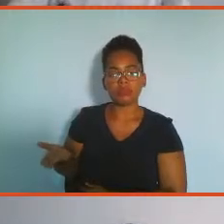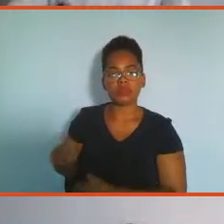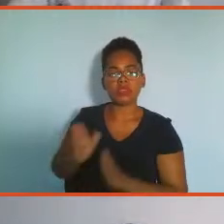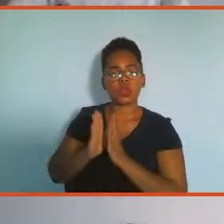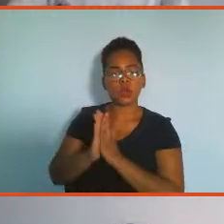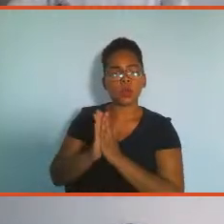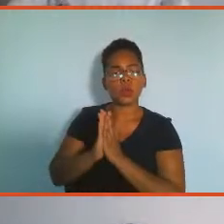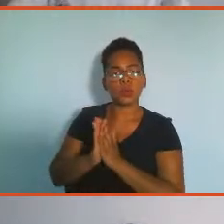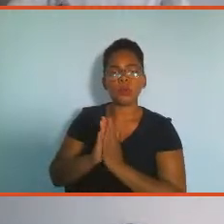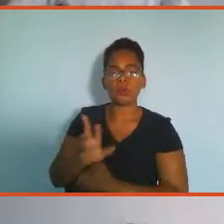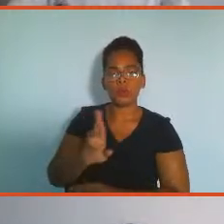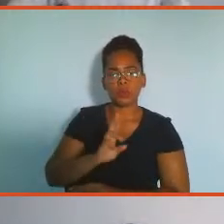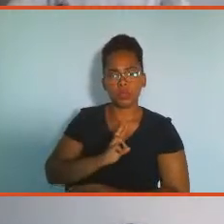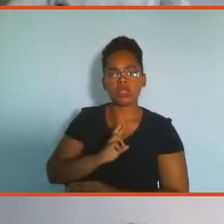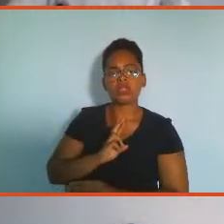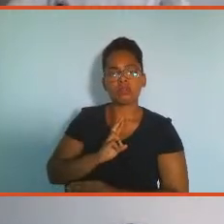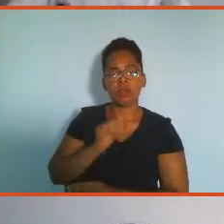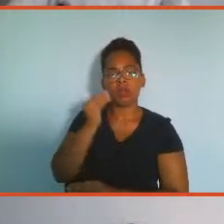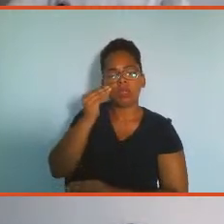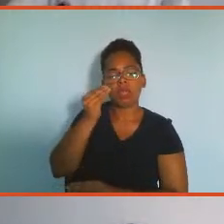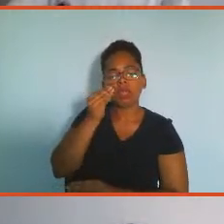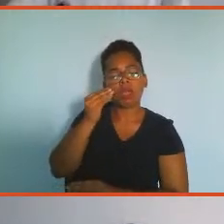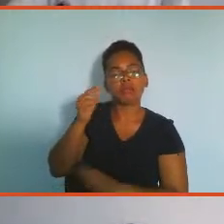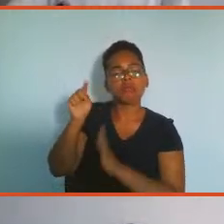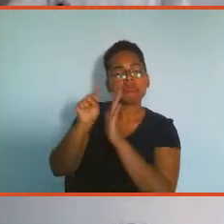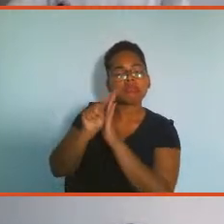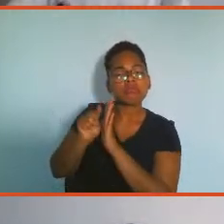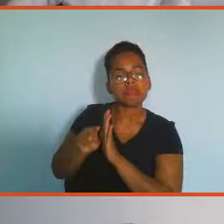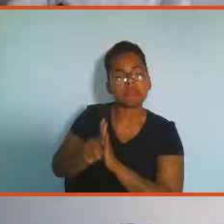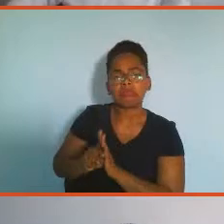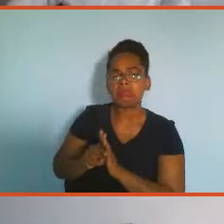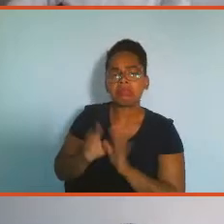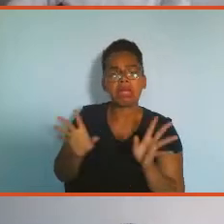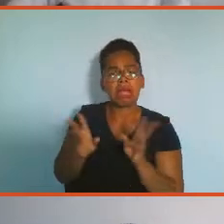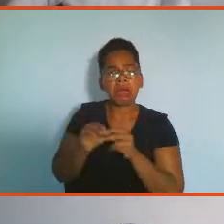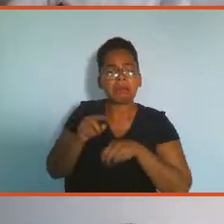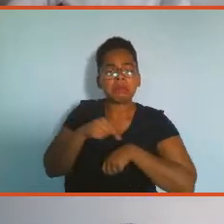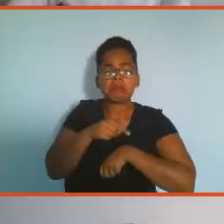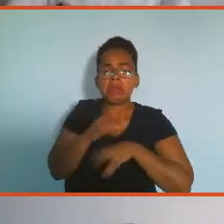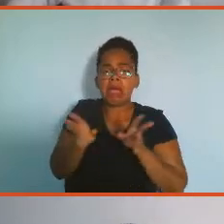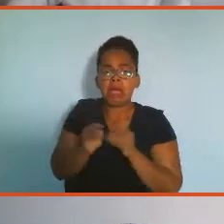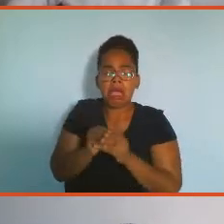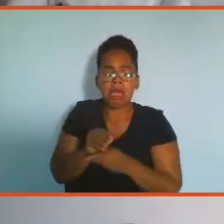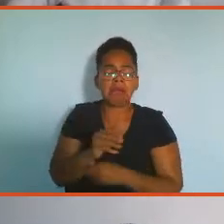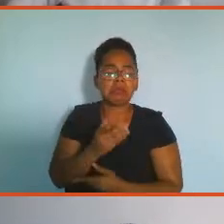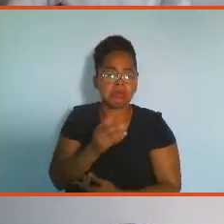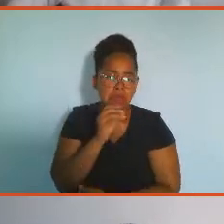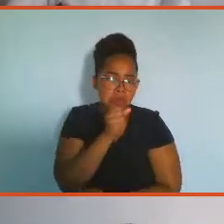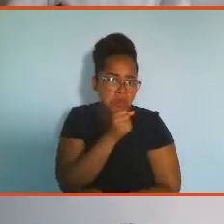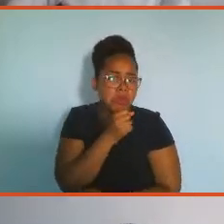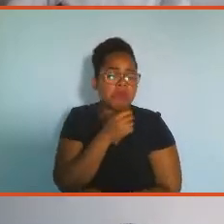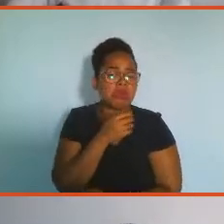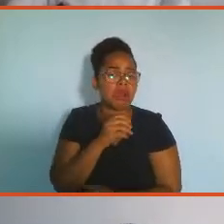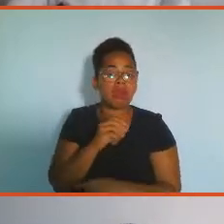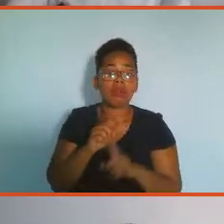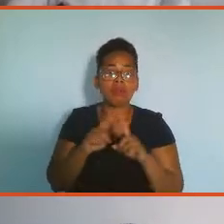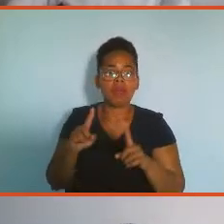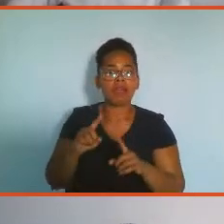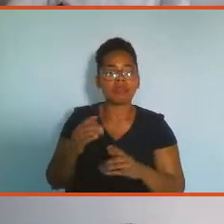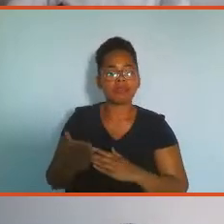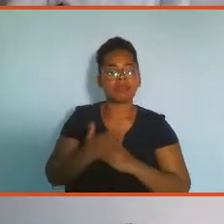tela. Trata-se de uma avaliação rápida de poucos minutos, mas que nos permitirão atendê-los de uma forma cada vez melhor.